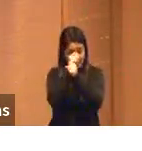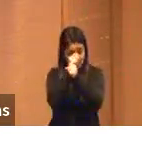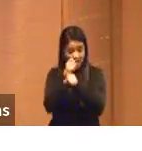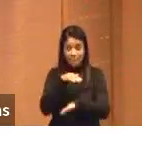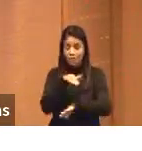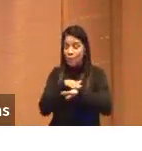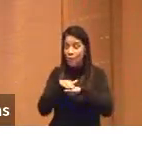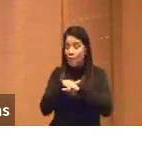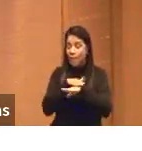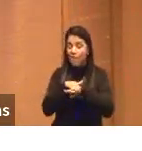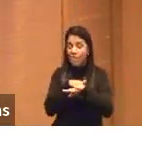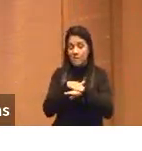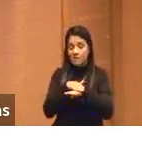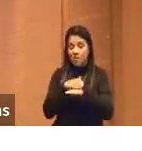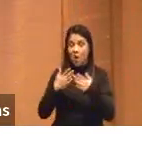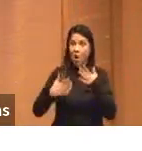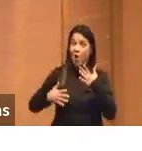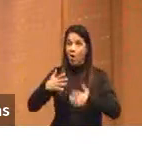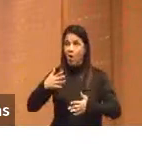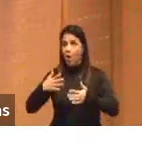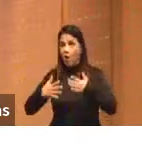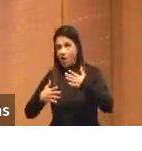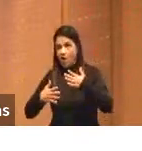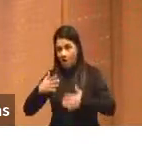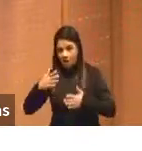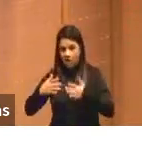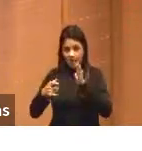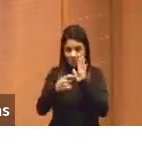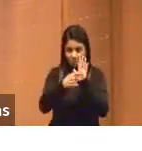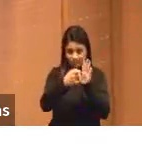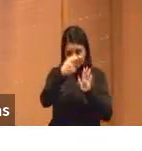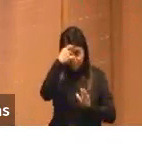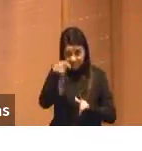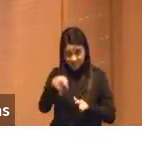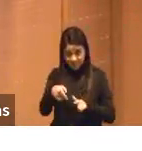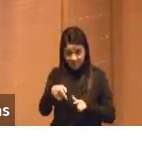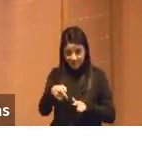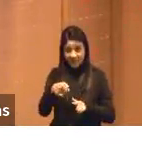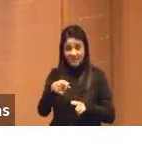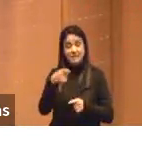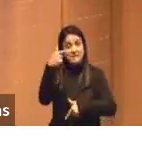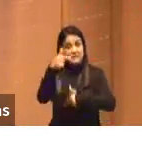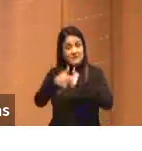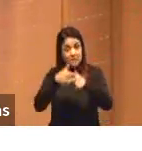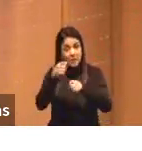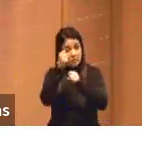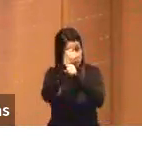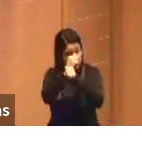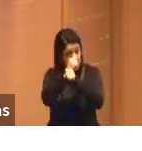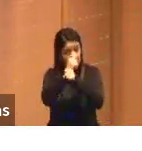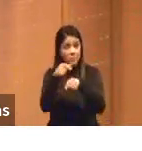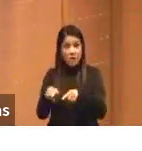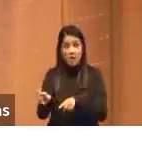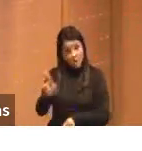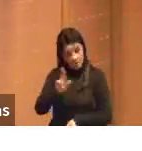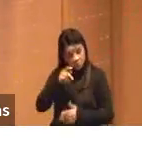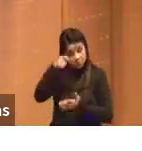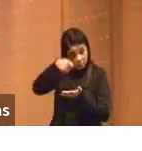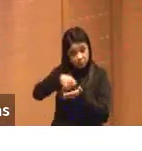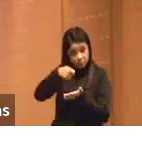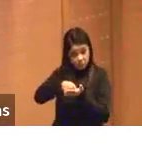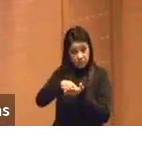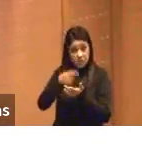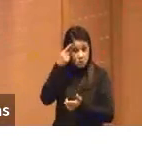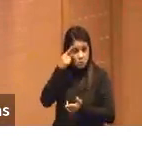conversação. Robô, chatbot, bot de robô, quer dizer trabalho escravo, entendeu? Ele é obrigado a responder e se ele não souber,